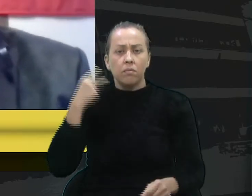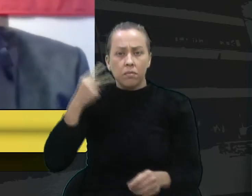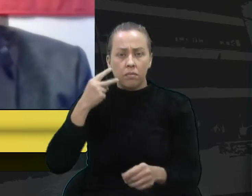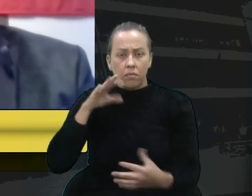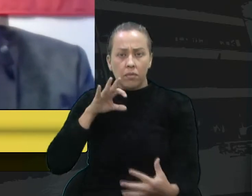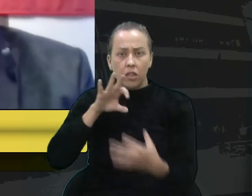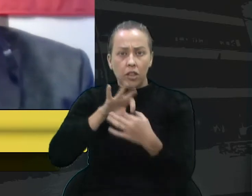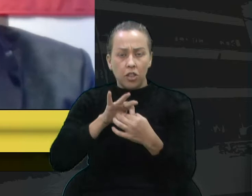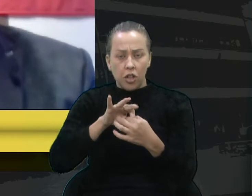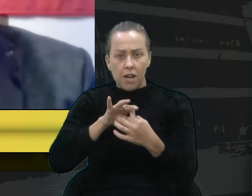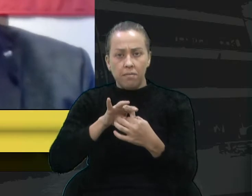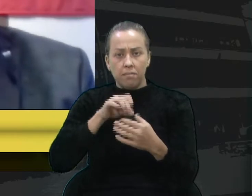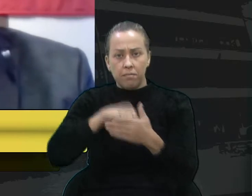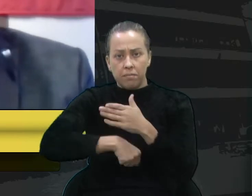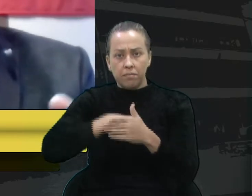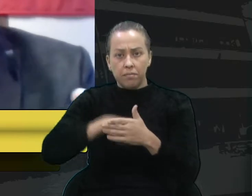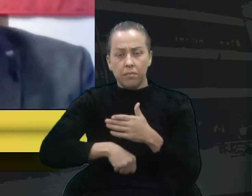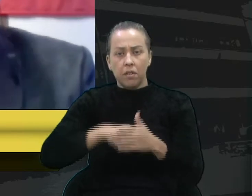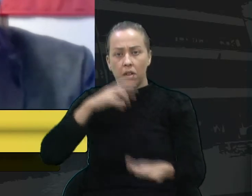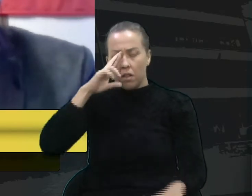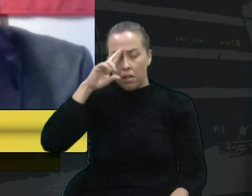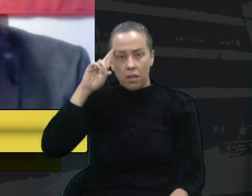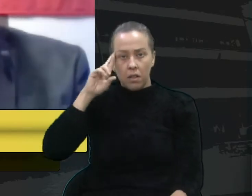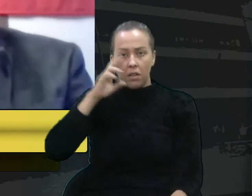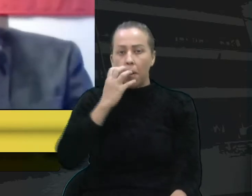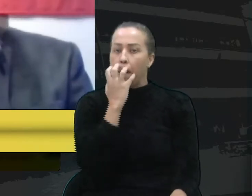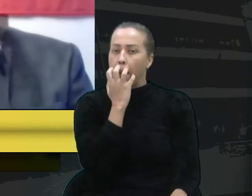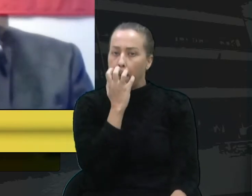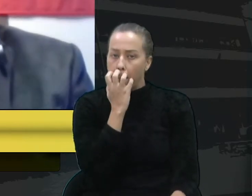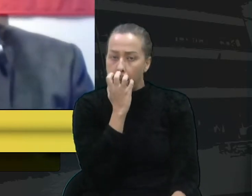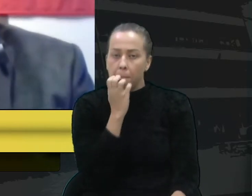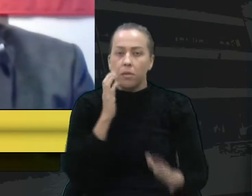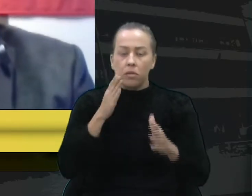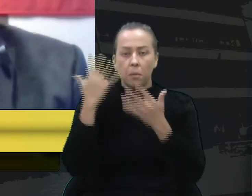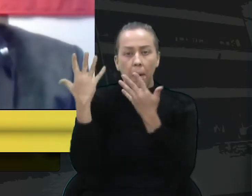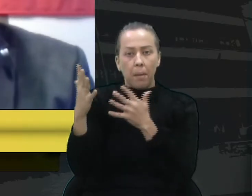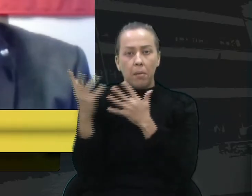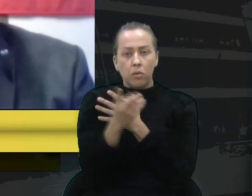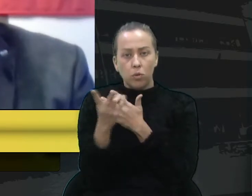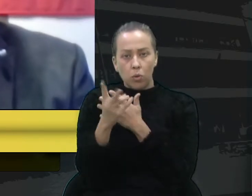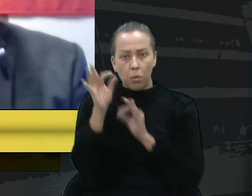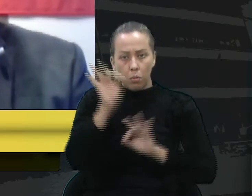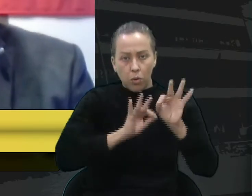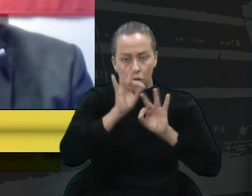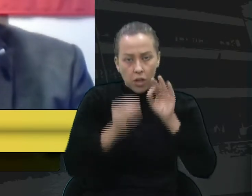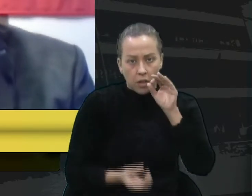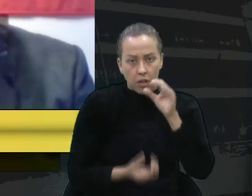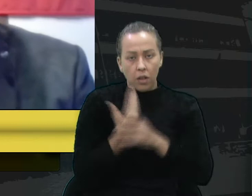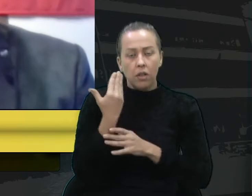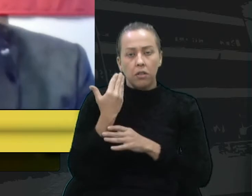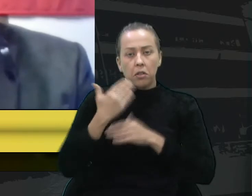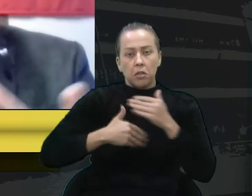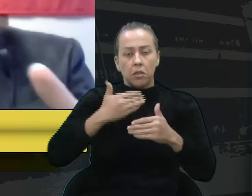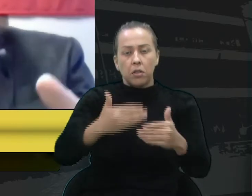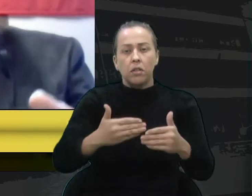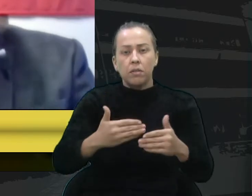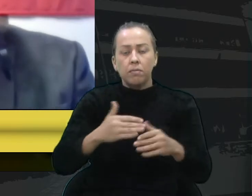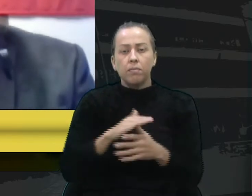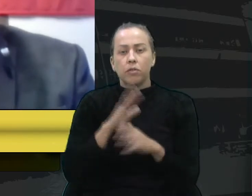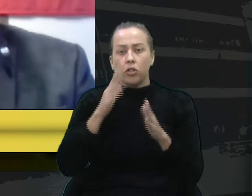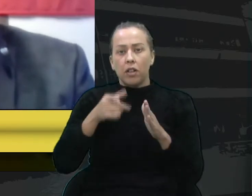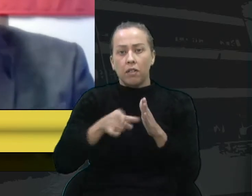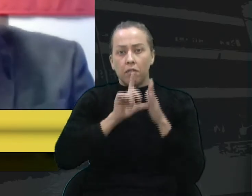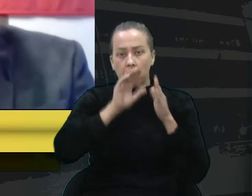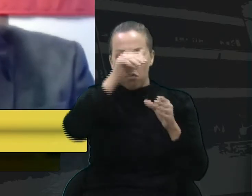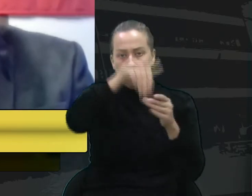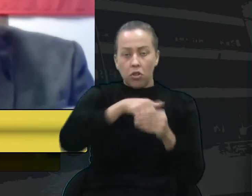ligados a essa causa, vereador Rafael Bueno, vereador Camiles, que de imediato parabenizo pelo projeto que vem tramitando na casa, que já adianta o